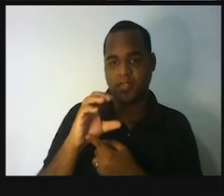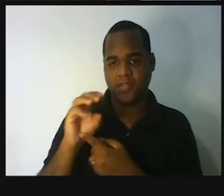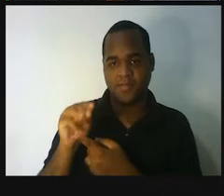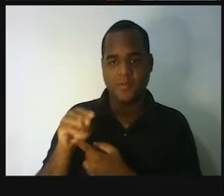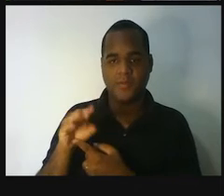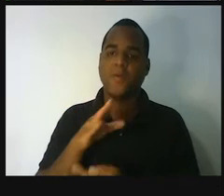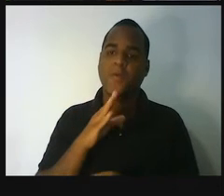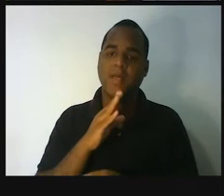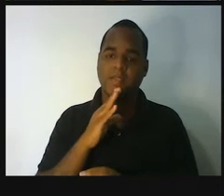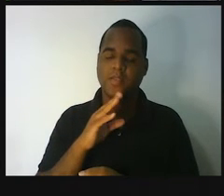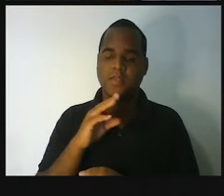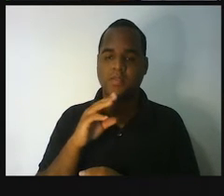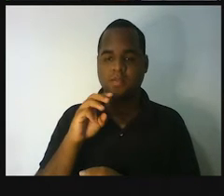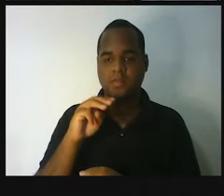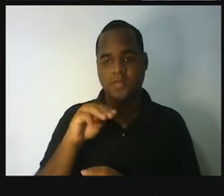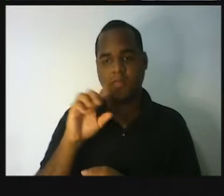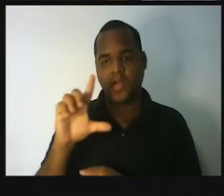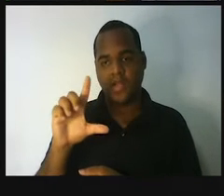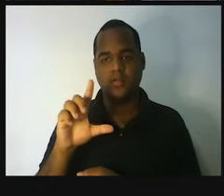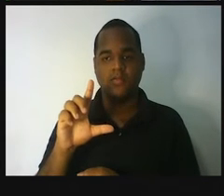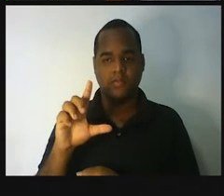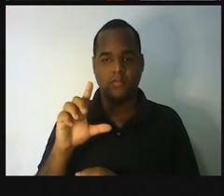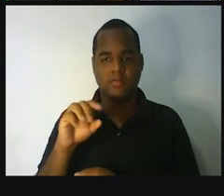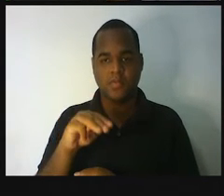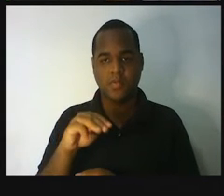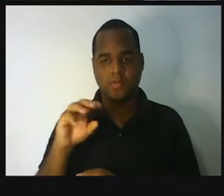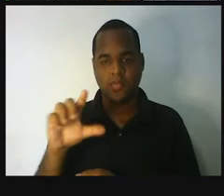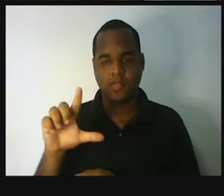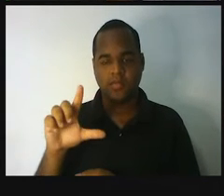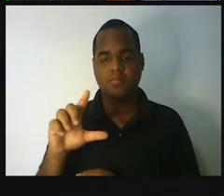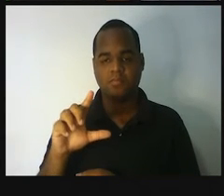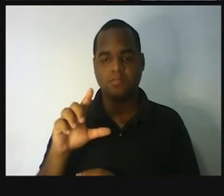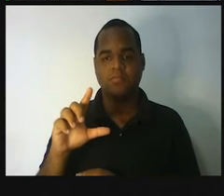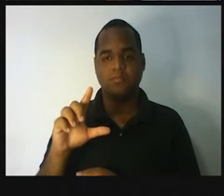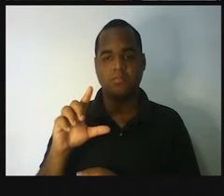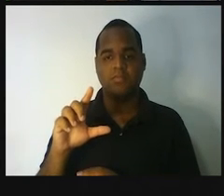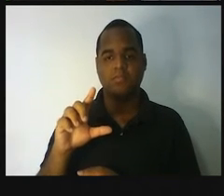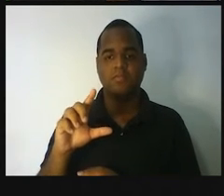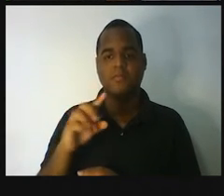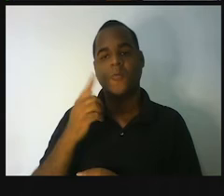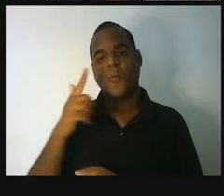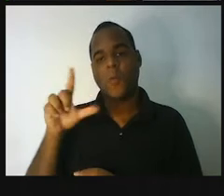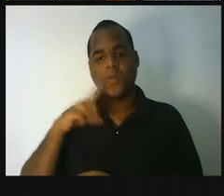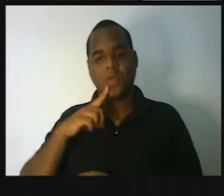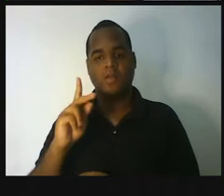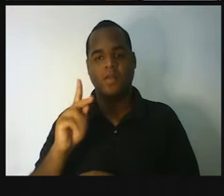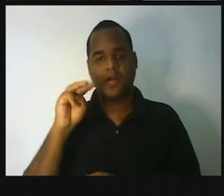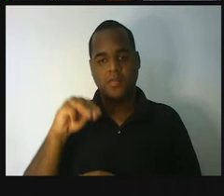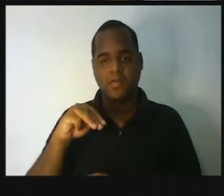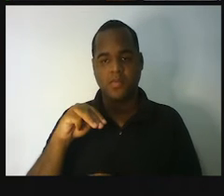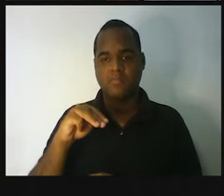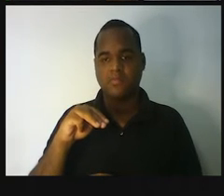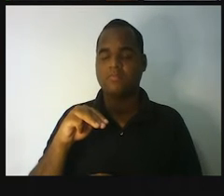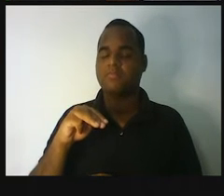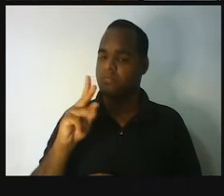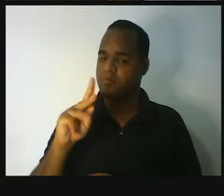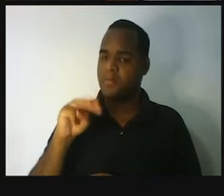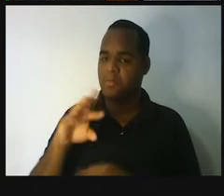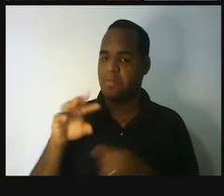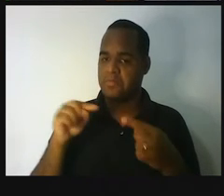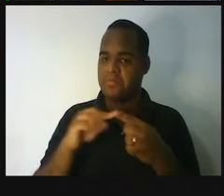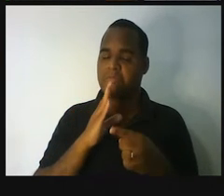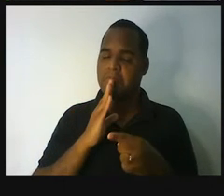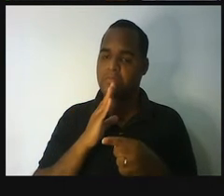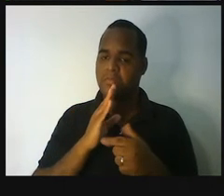O milímetro é outra unidade que você conhece. E o quilômetro também é uma unidade que